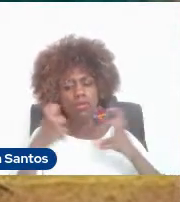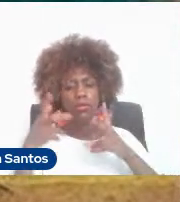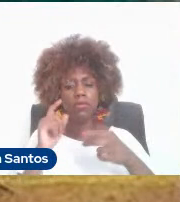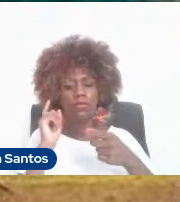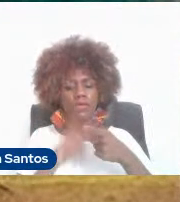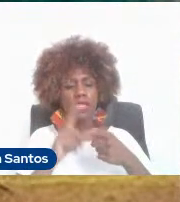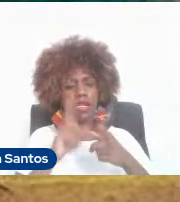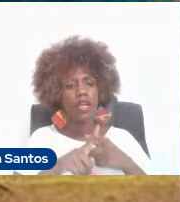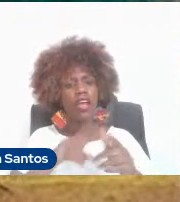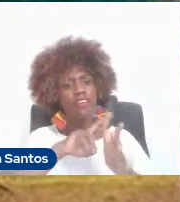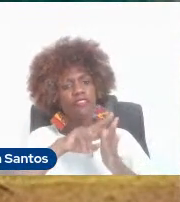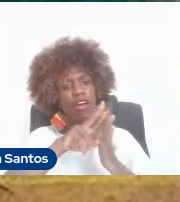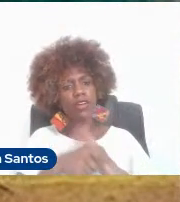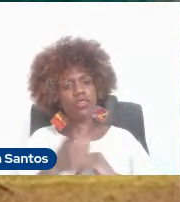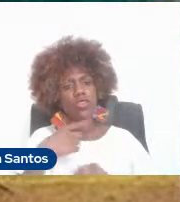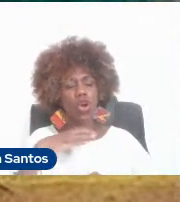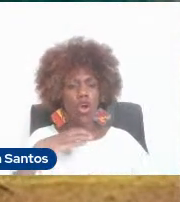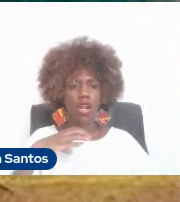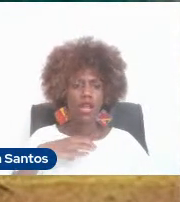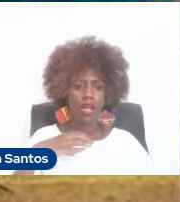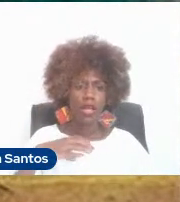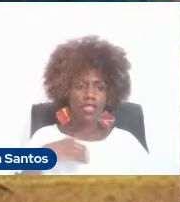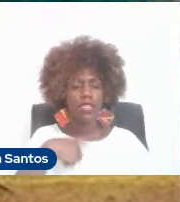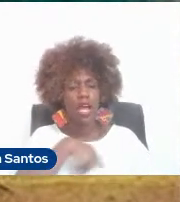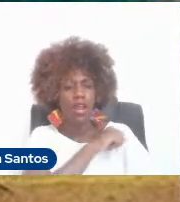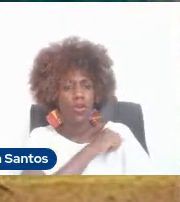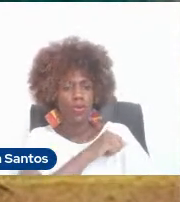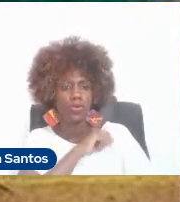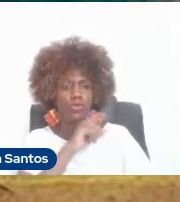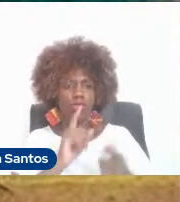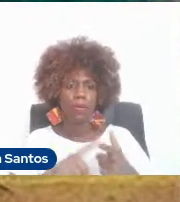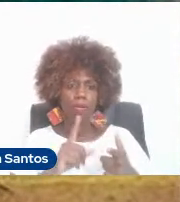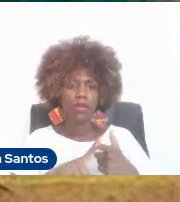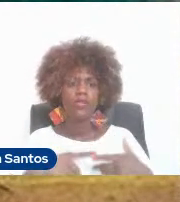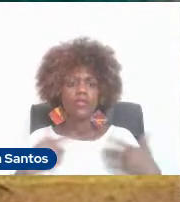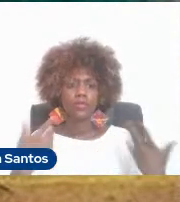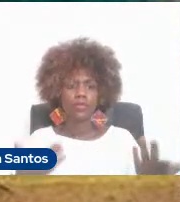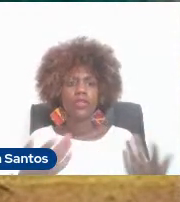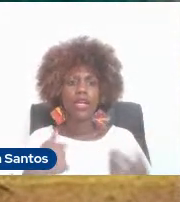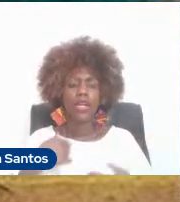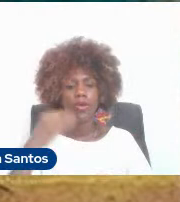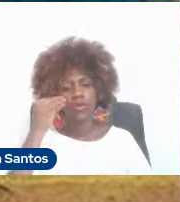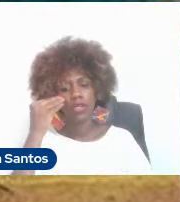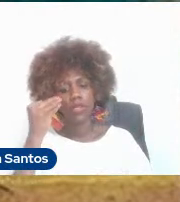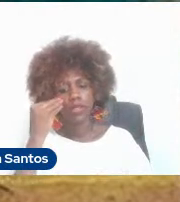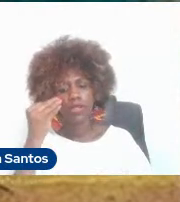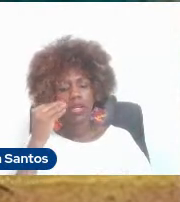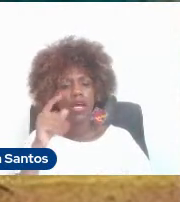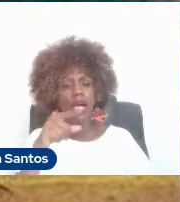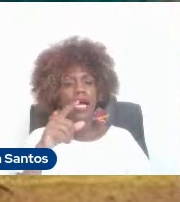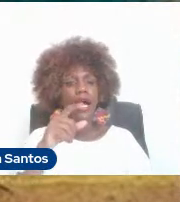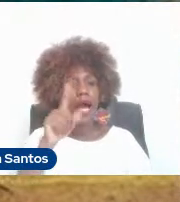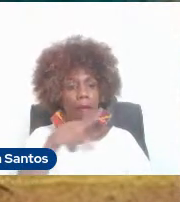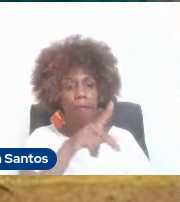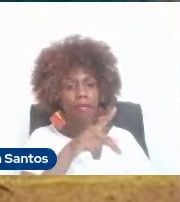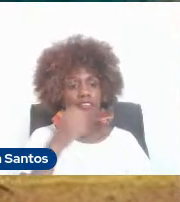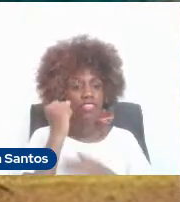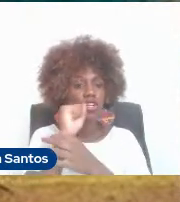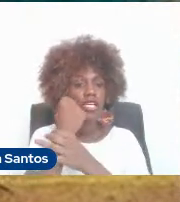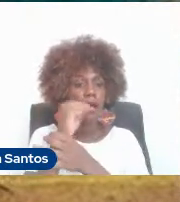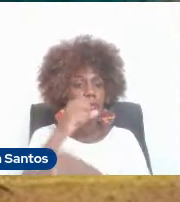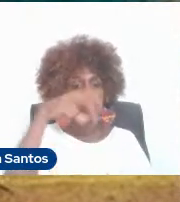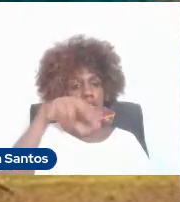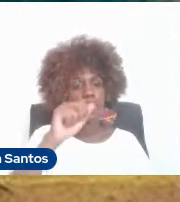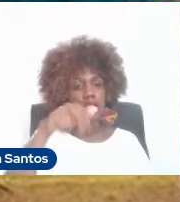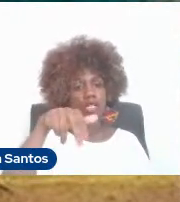em vários colegas flautistas e alunos, então, a Nancy tem trabalhado com alguns alunos